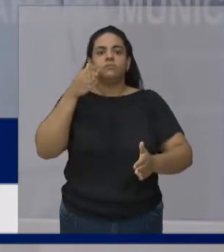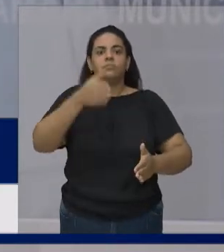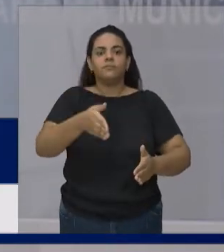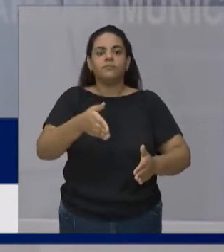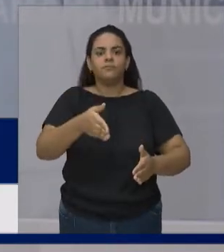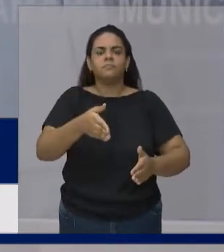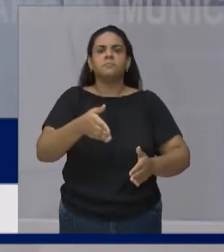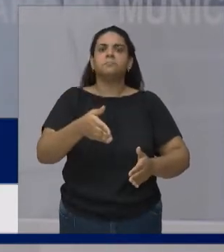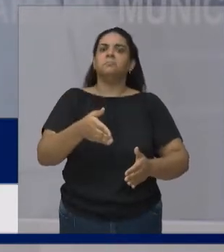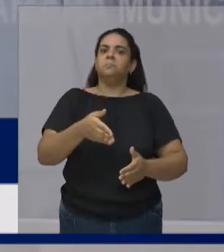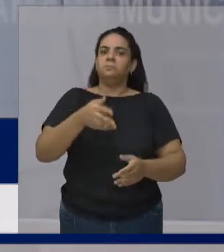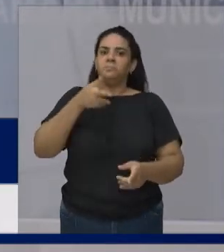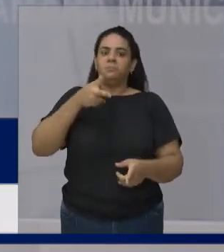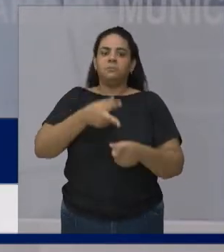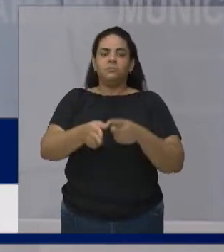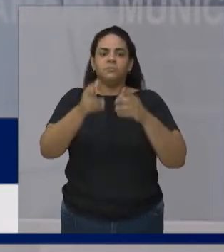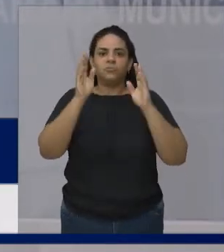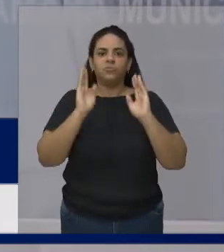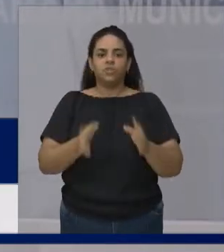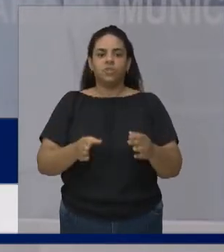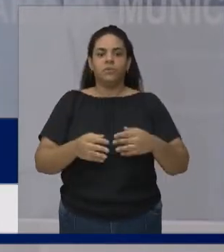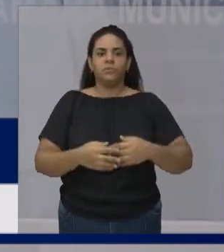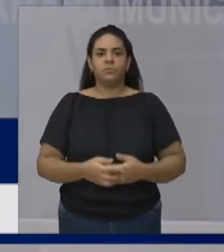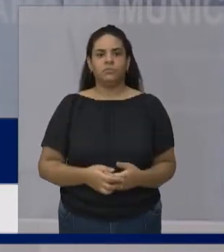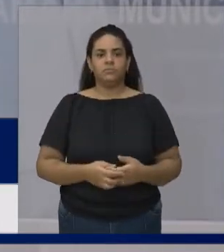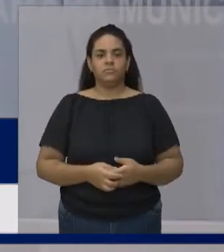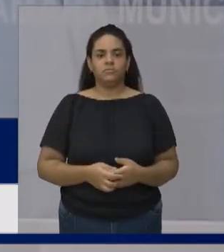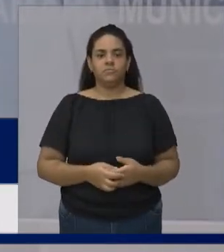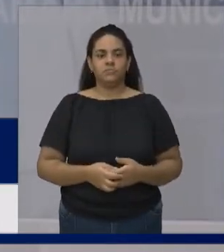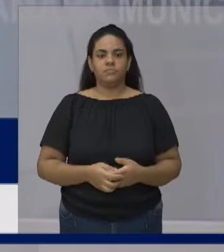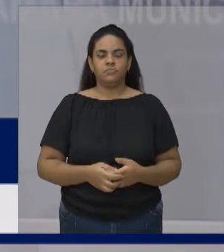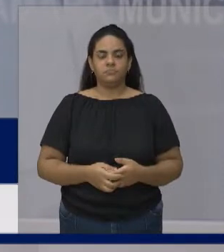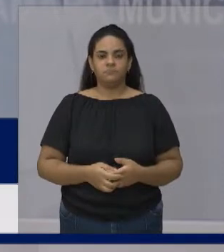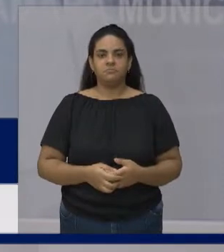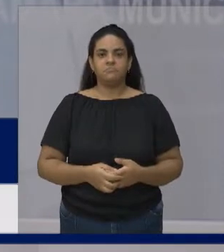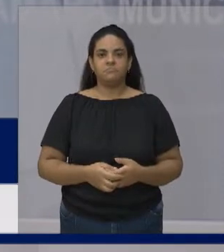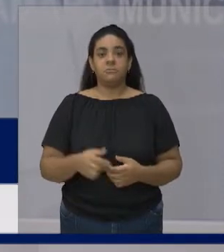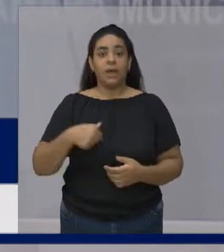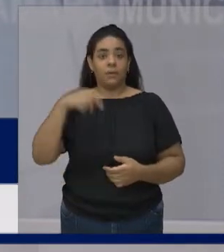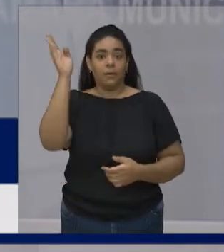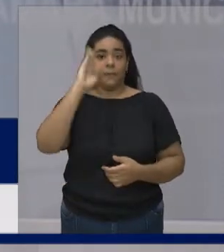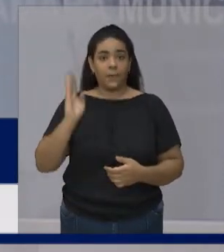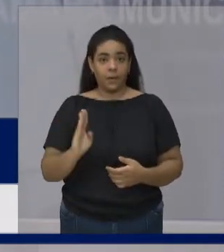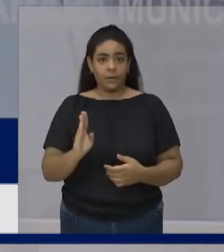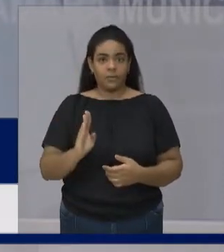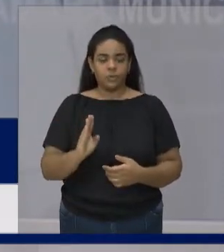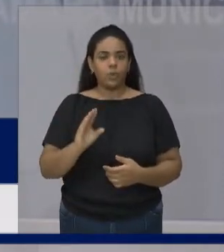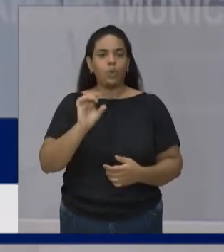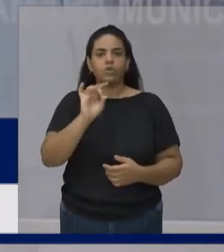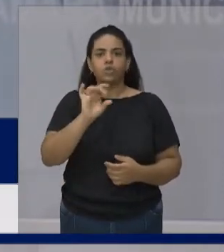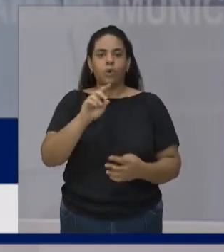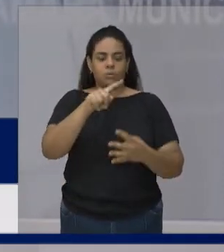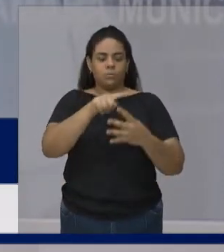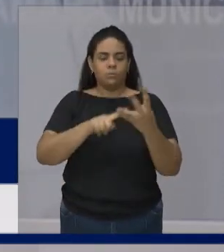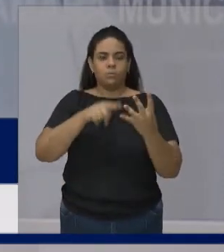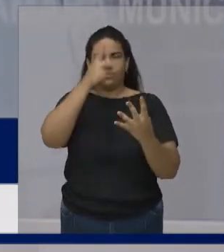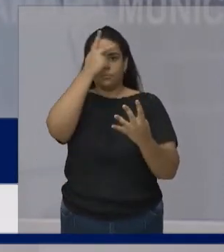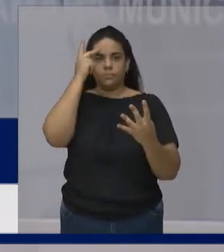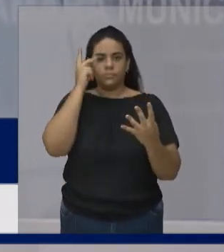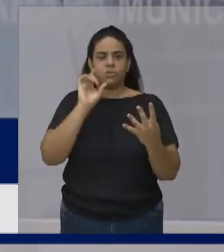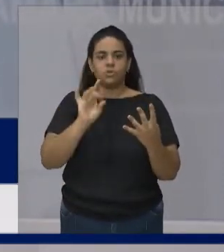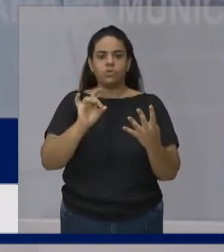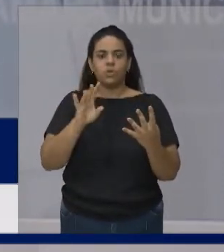pela primeira vez E ali eu me tornei o quarto brasileiro A ter uma estatueta dessa Entre os quatro brasileiros Sou eu, Ronaldo